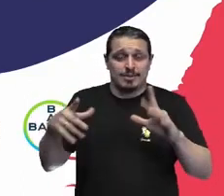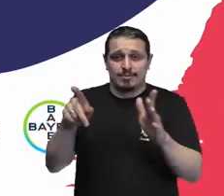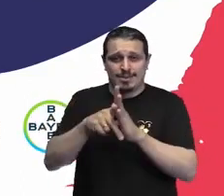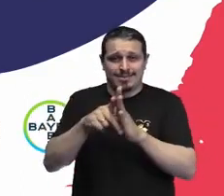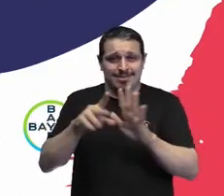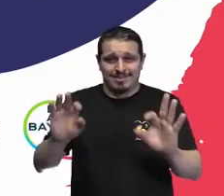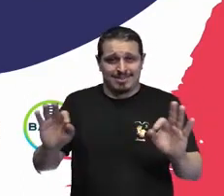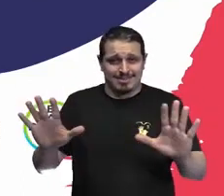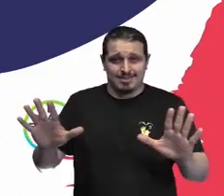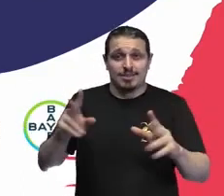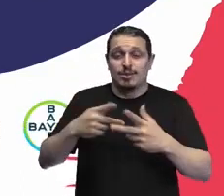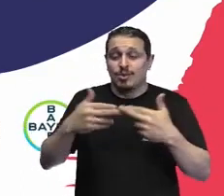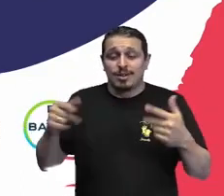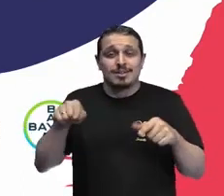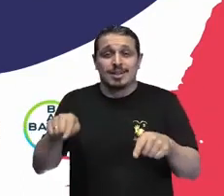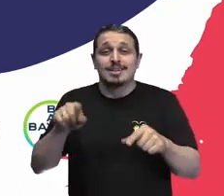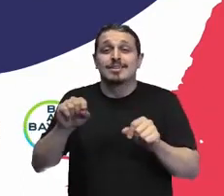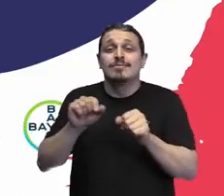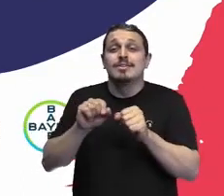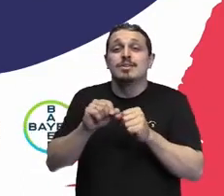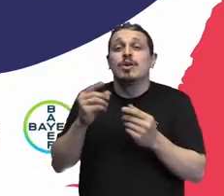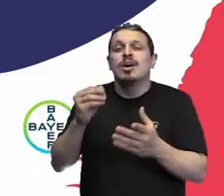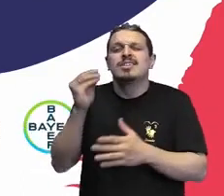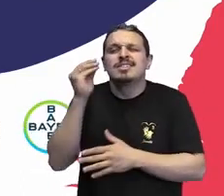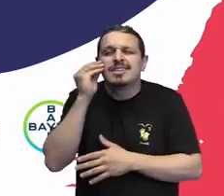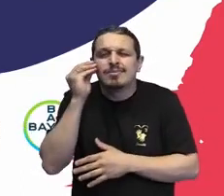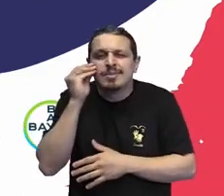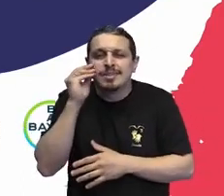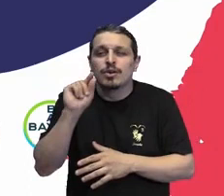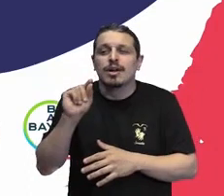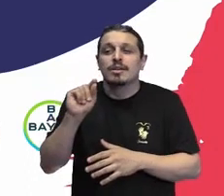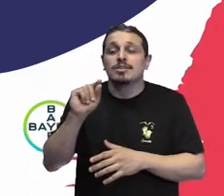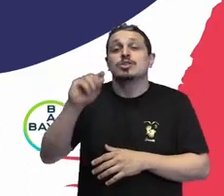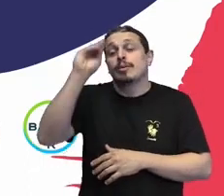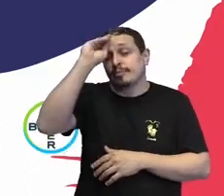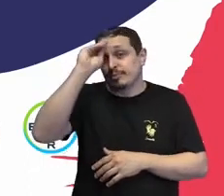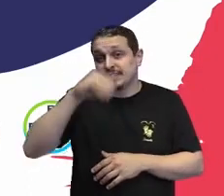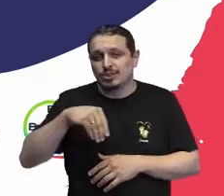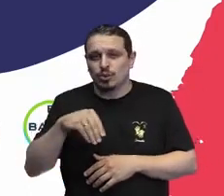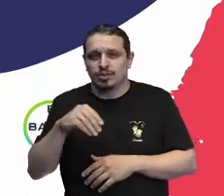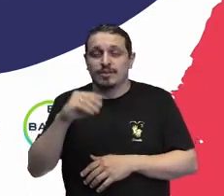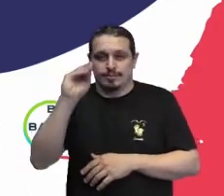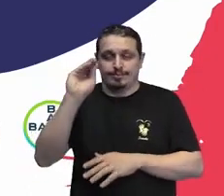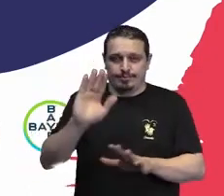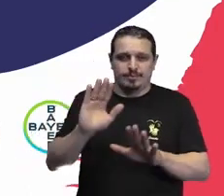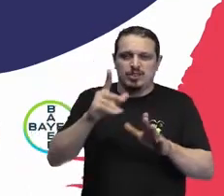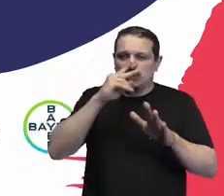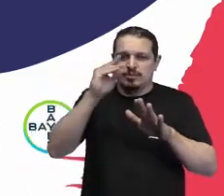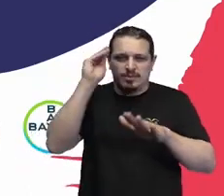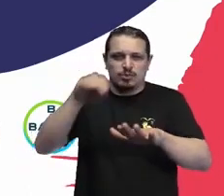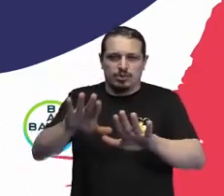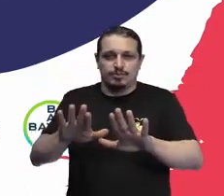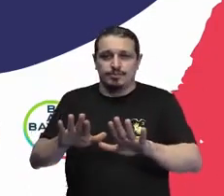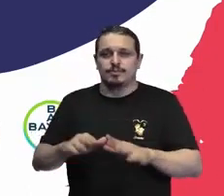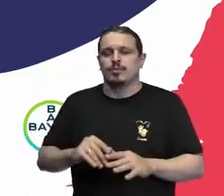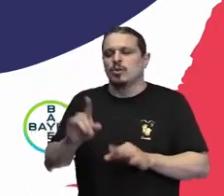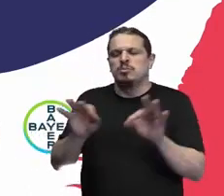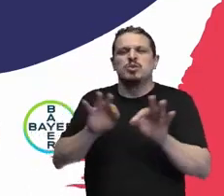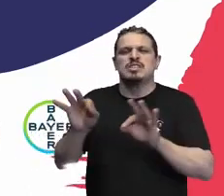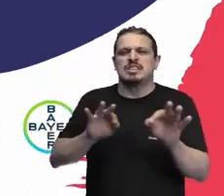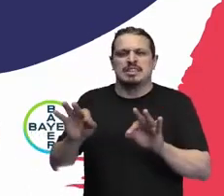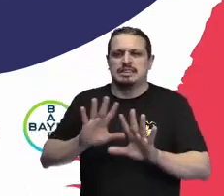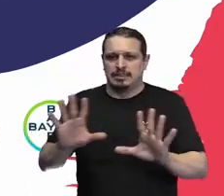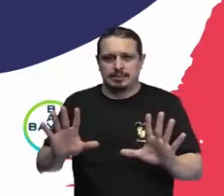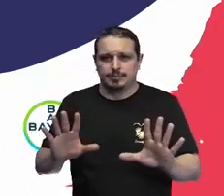de exclusão dela da convivência ou da carreira dentro da organização. Então, eu preciso preparar a cultura da minha organização para